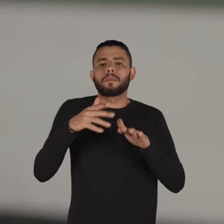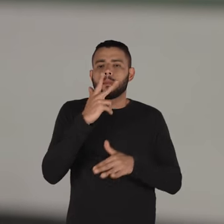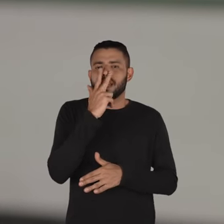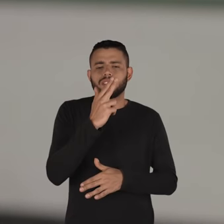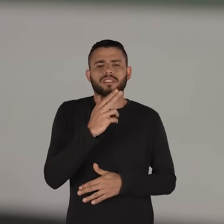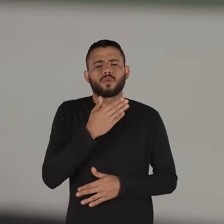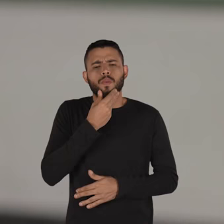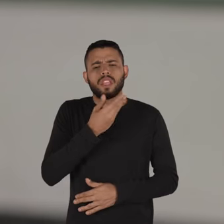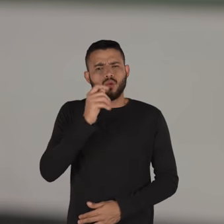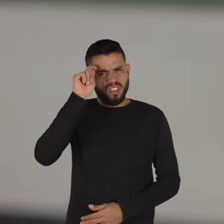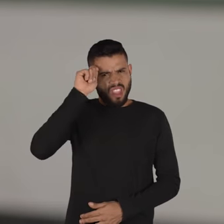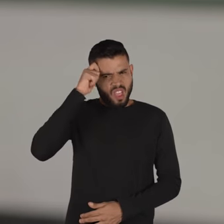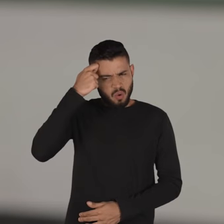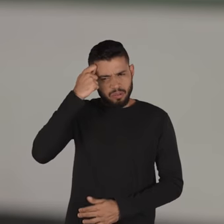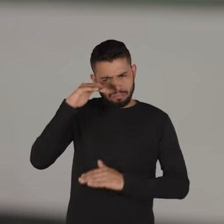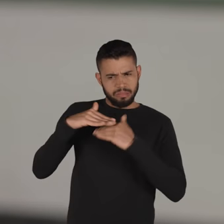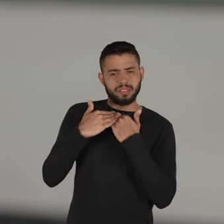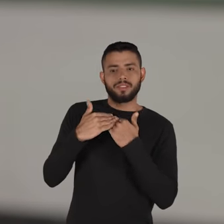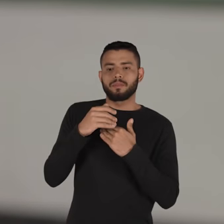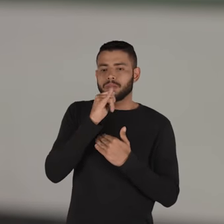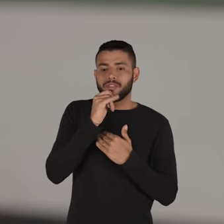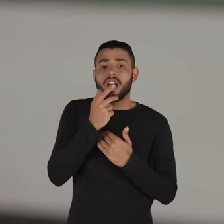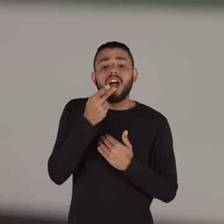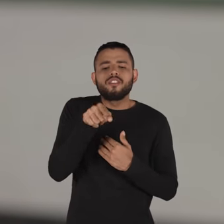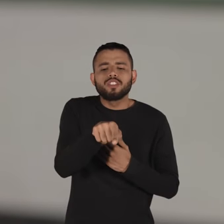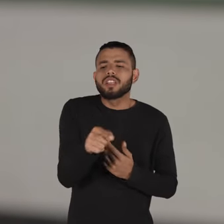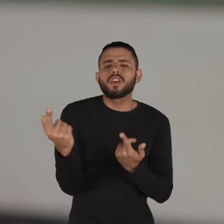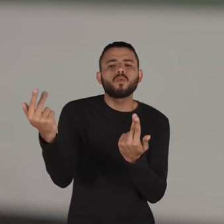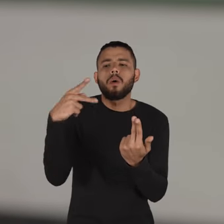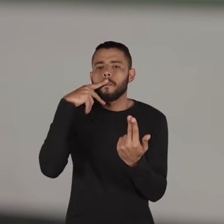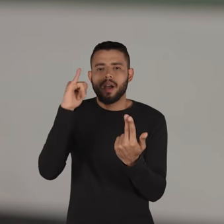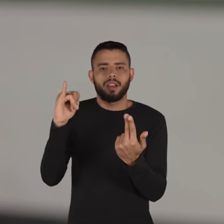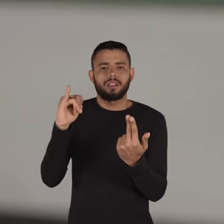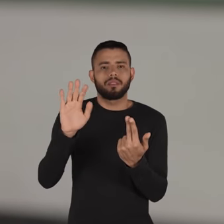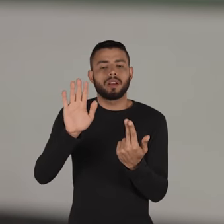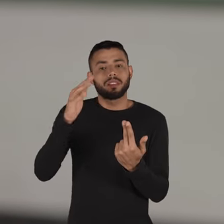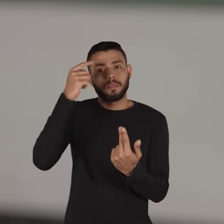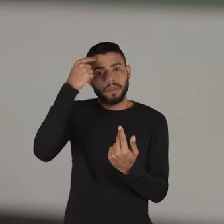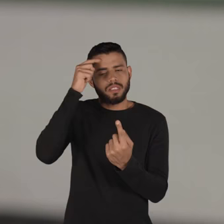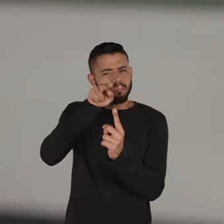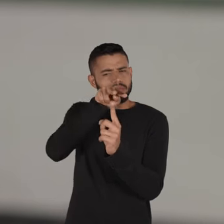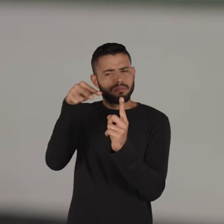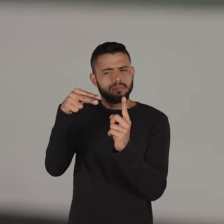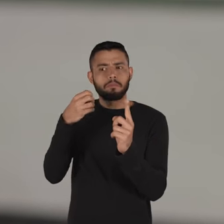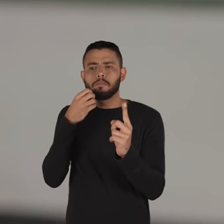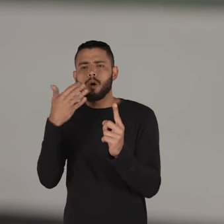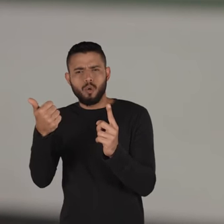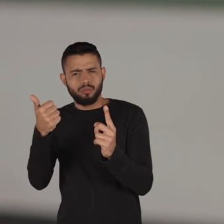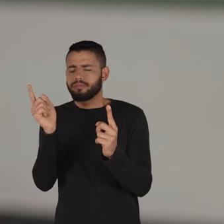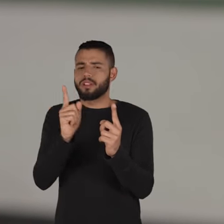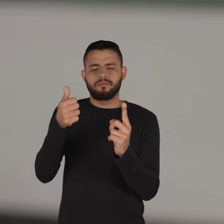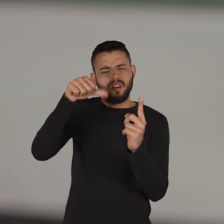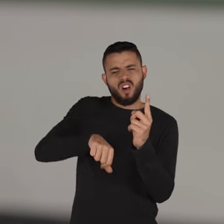você quer destruir a masculinidade do menino negro é você falar que você é igual ao pai dele. Só que não lembrar pelo bom aspecto, lembrar pelo mal aspecto.